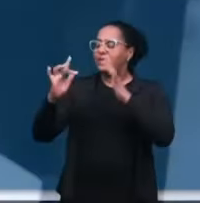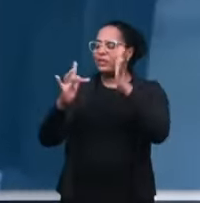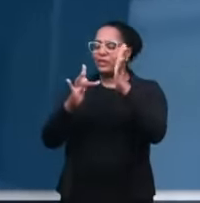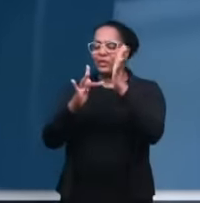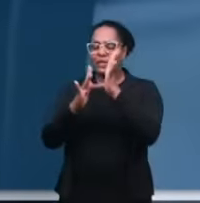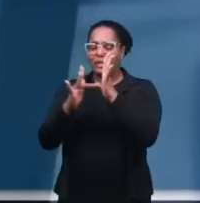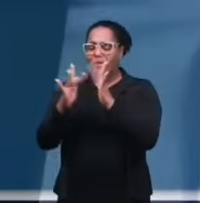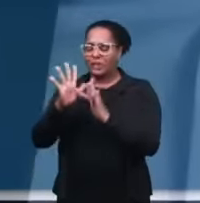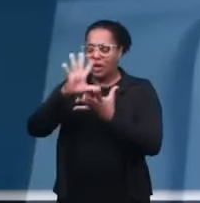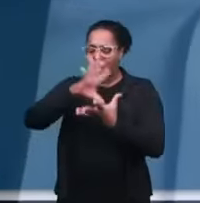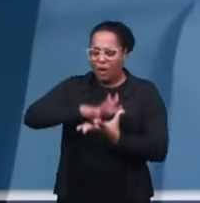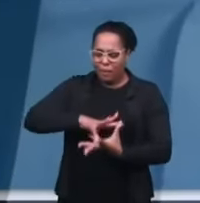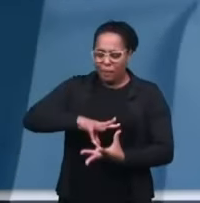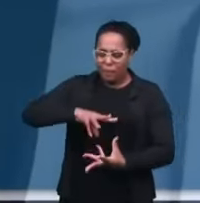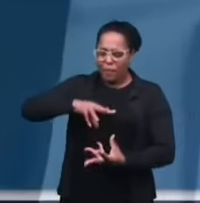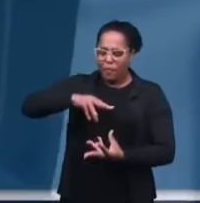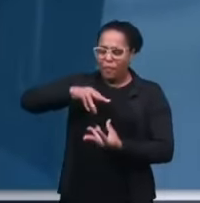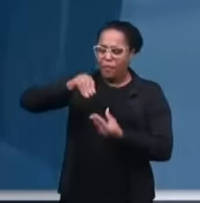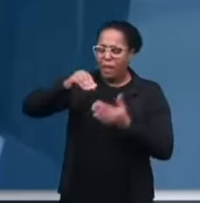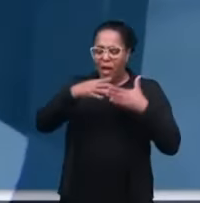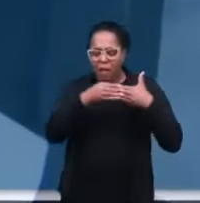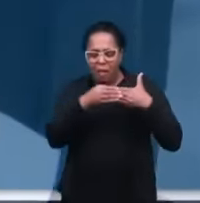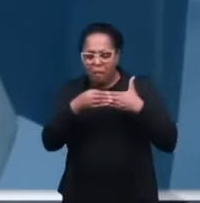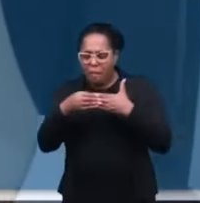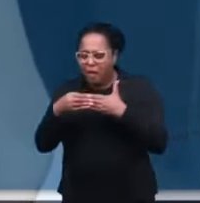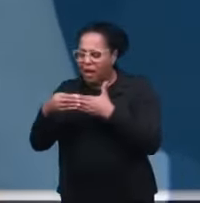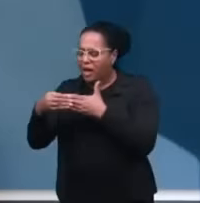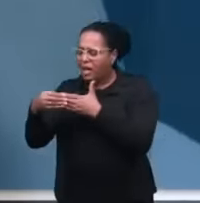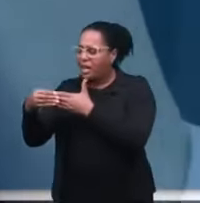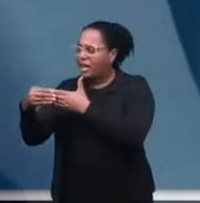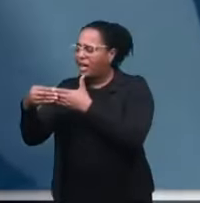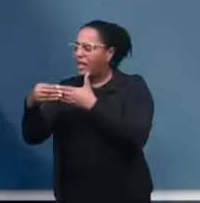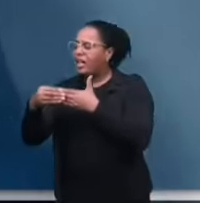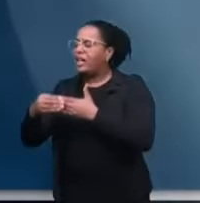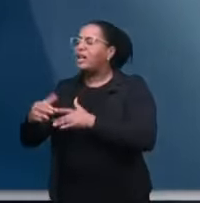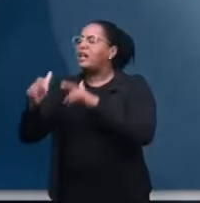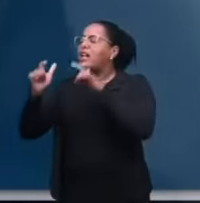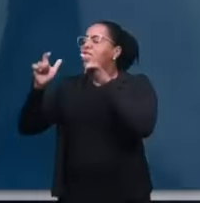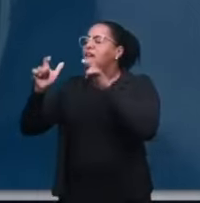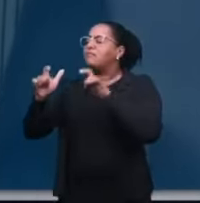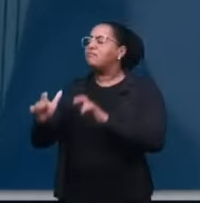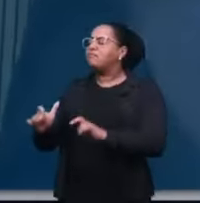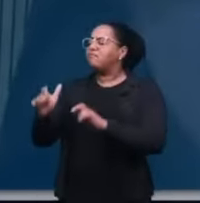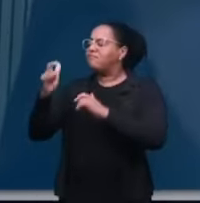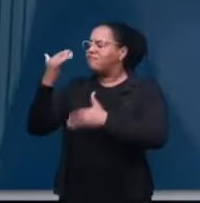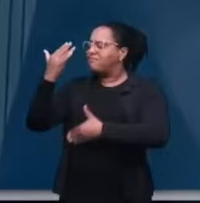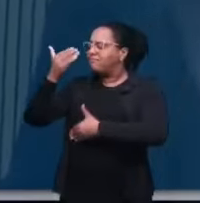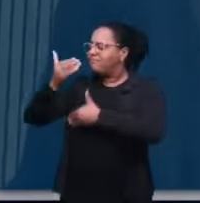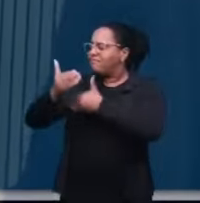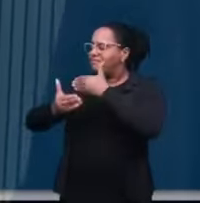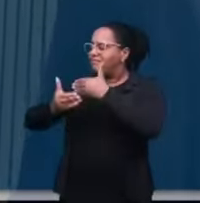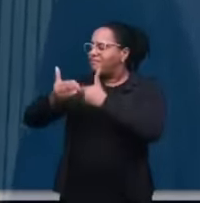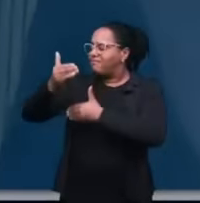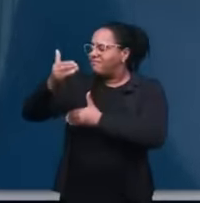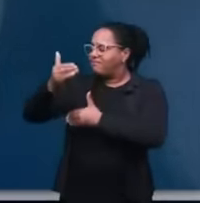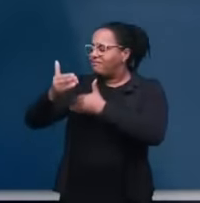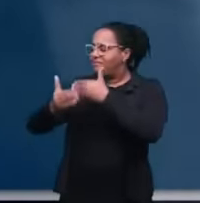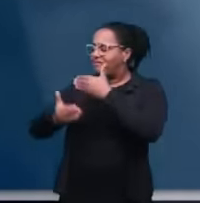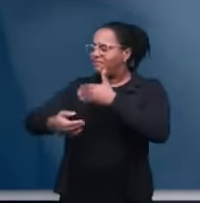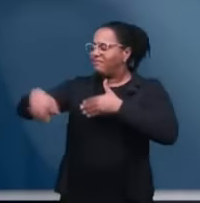águas tranquilas E pelos verdes pastos